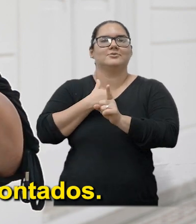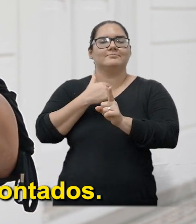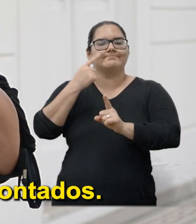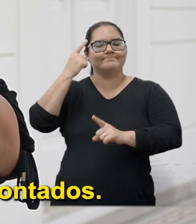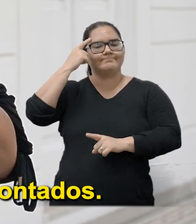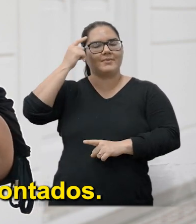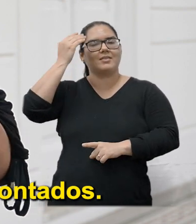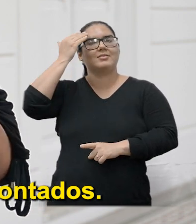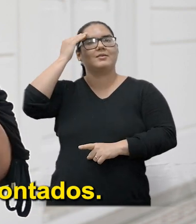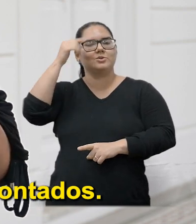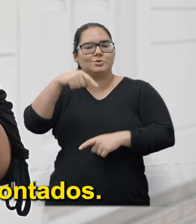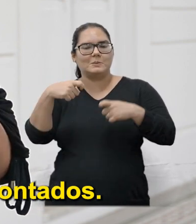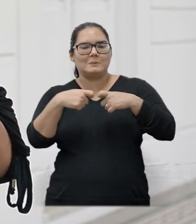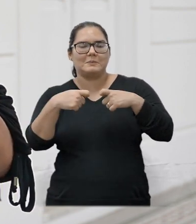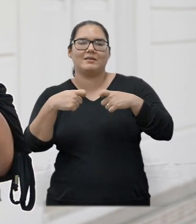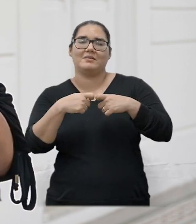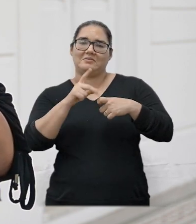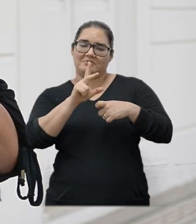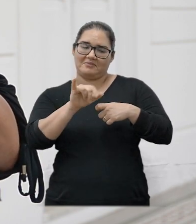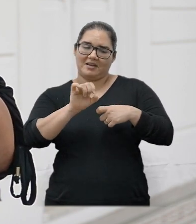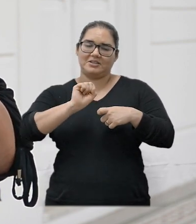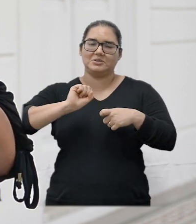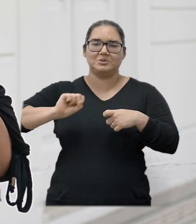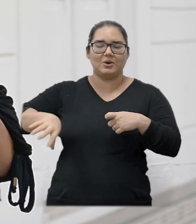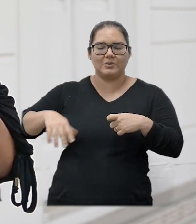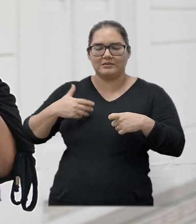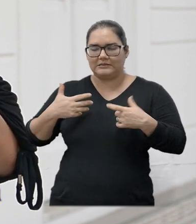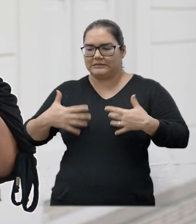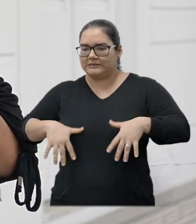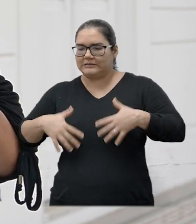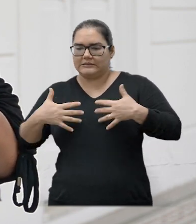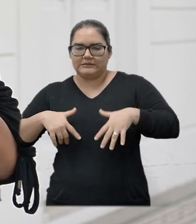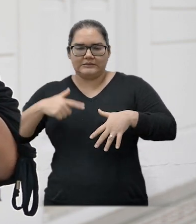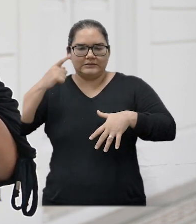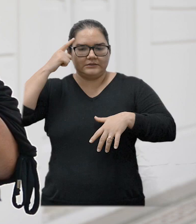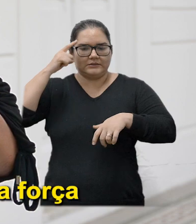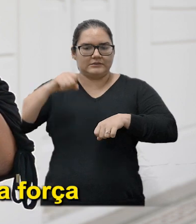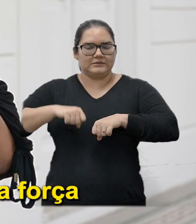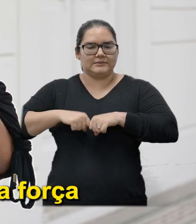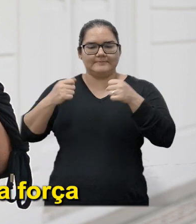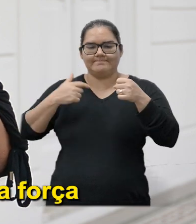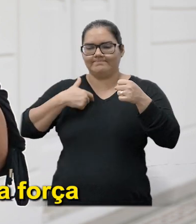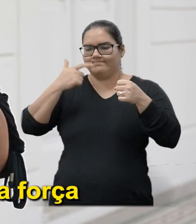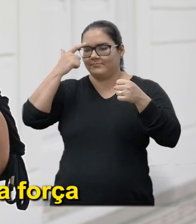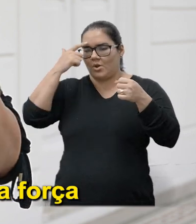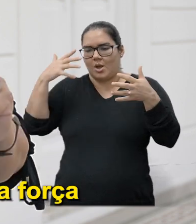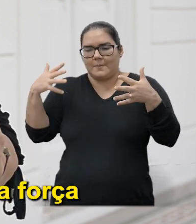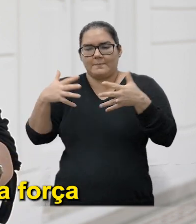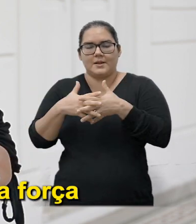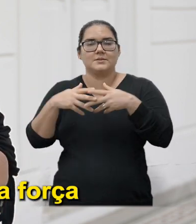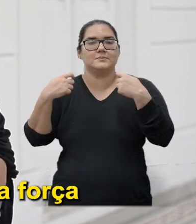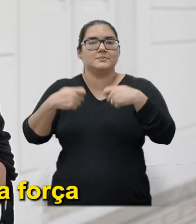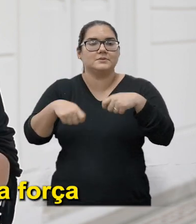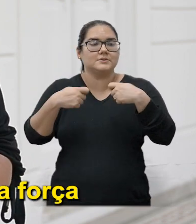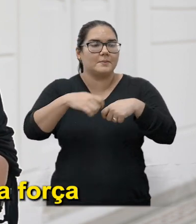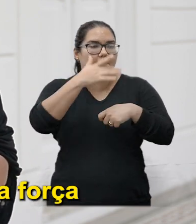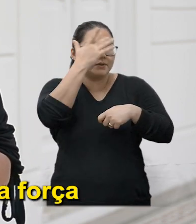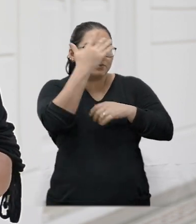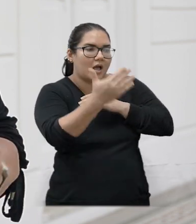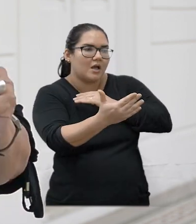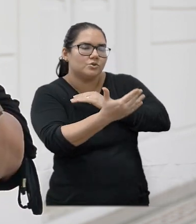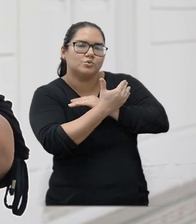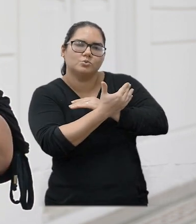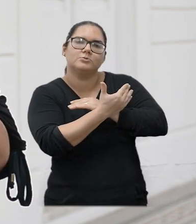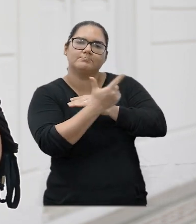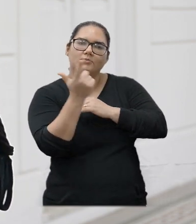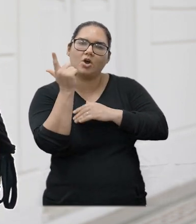Estavam contados E ia me submeter A uma cirurgia Complexa E precisava De gente querida Que me dessem A força